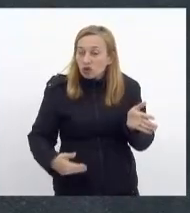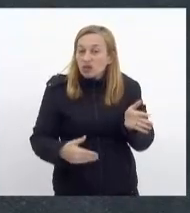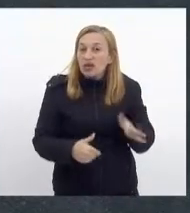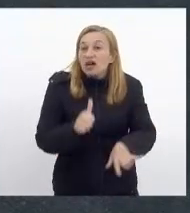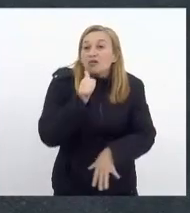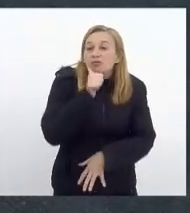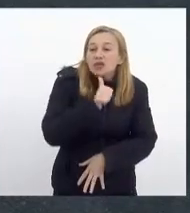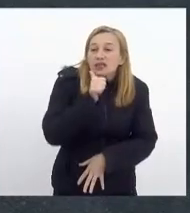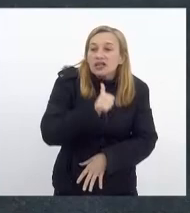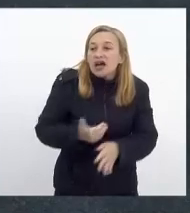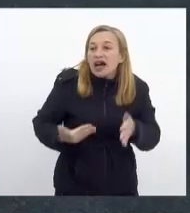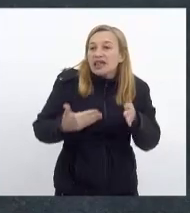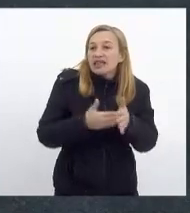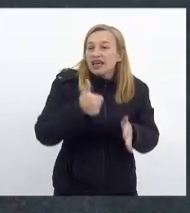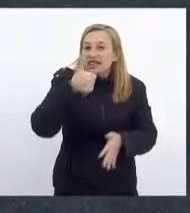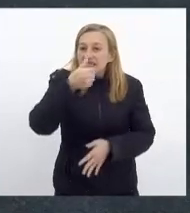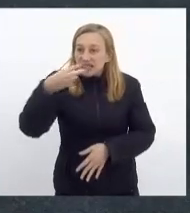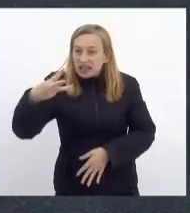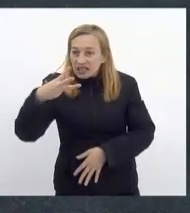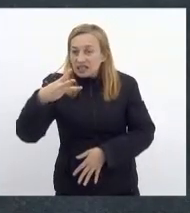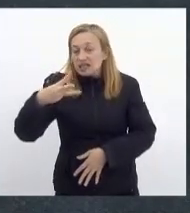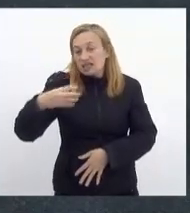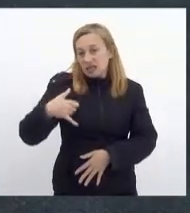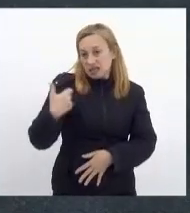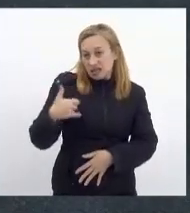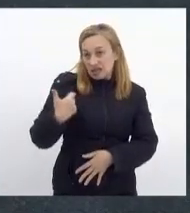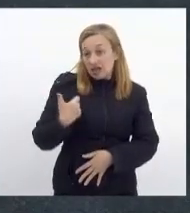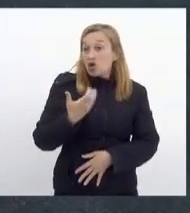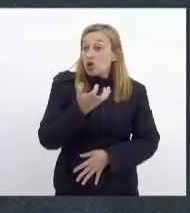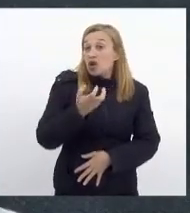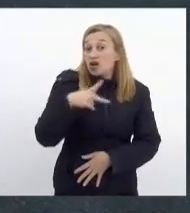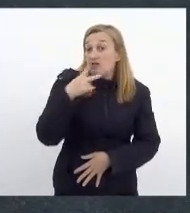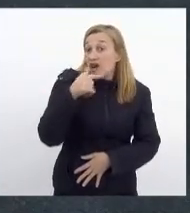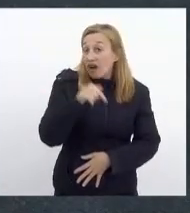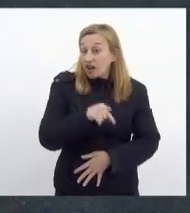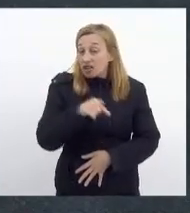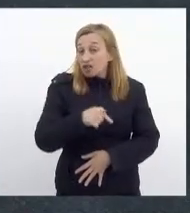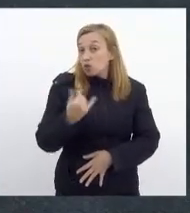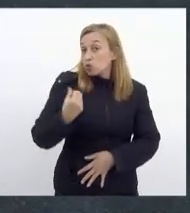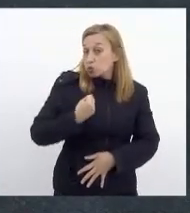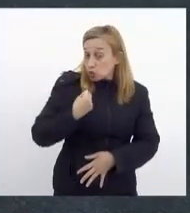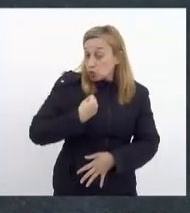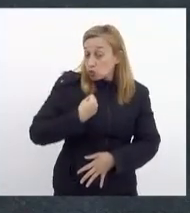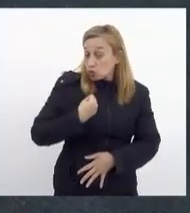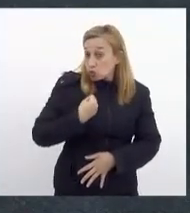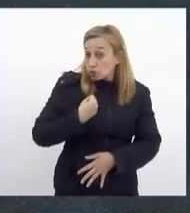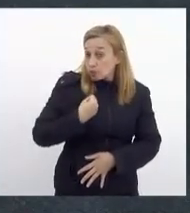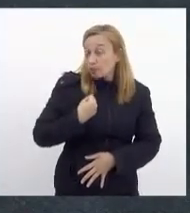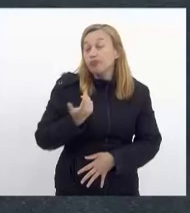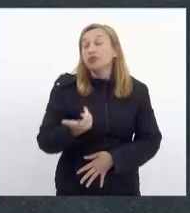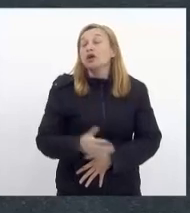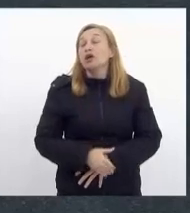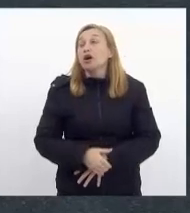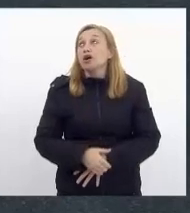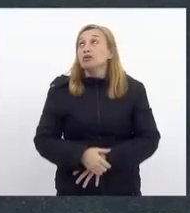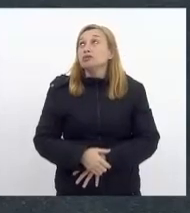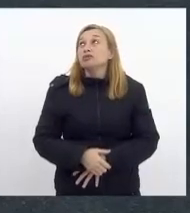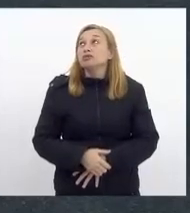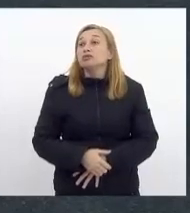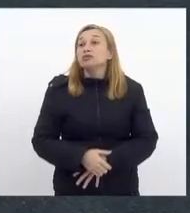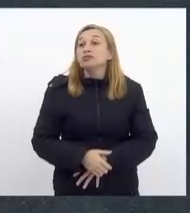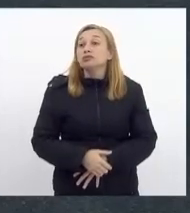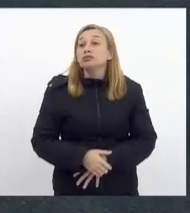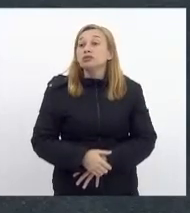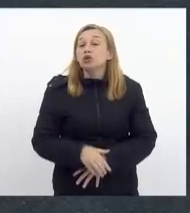meninas até 13 anos. Eu quero trazer aqui um dado, que é o dado trazido